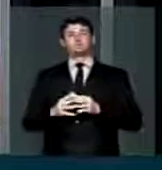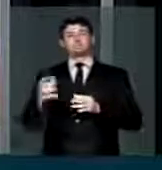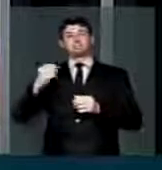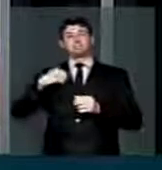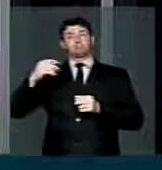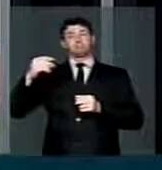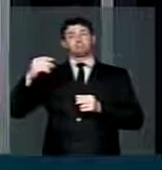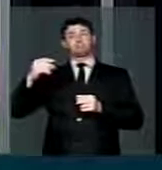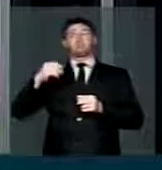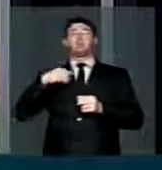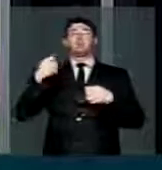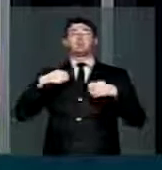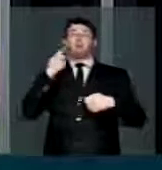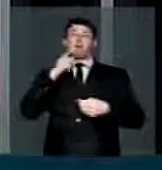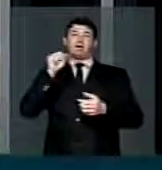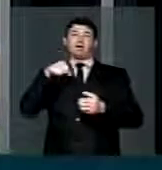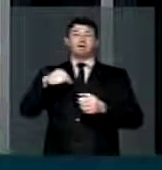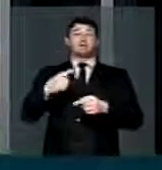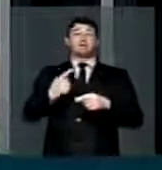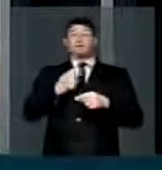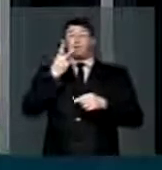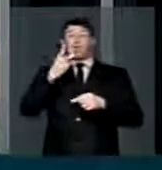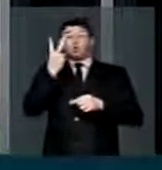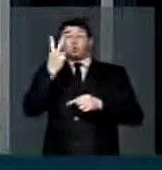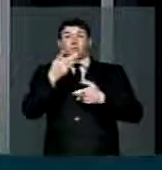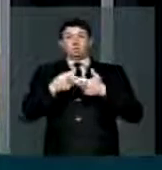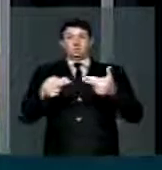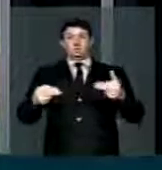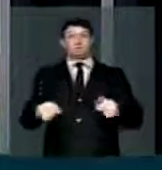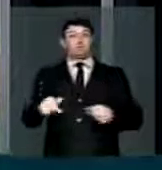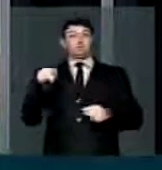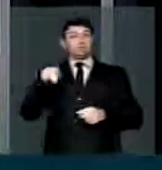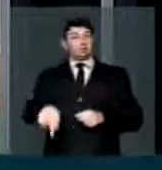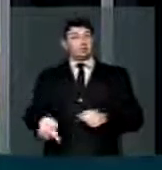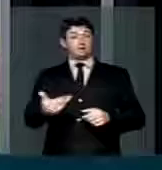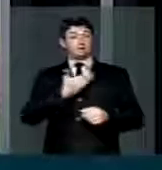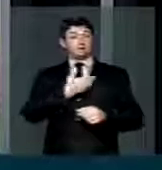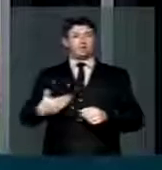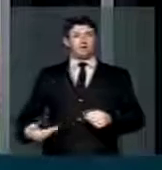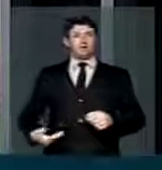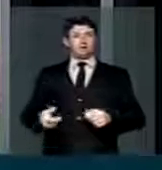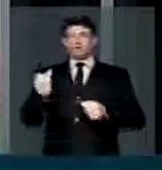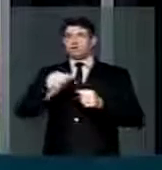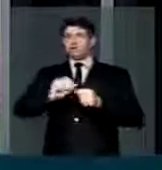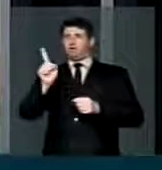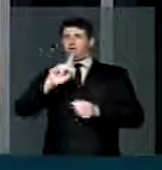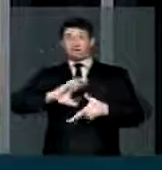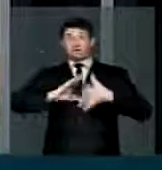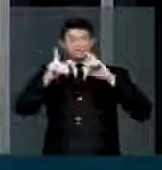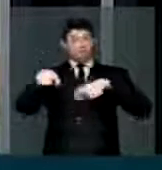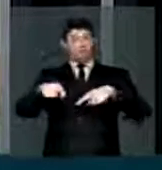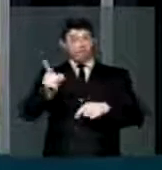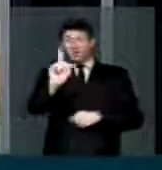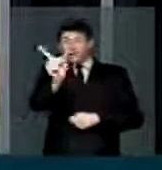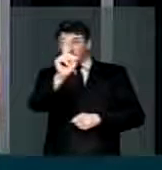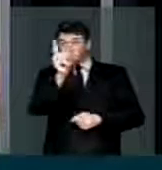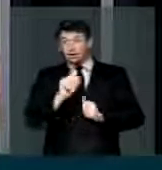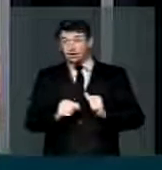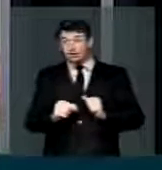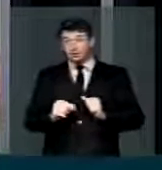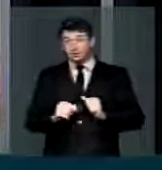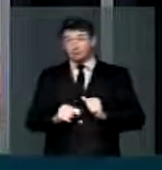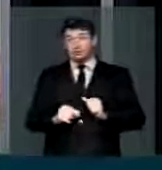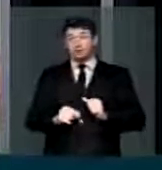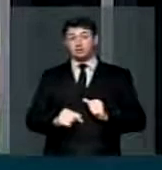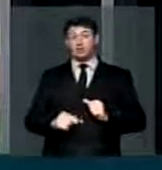de usar da palavra para acentuar duas coisas esse governo não faz reforma agrária e